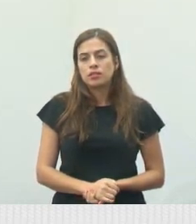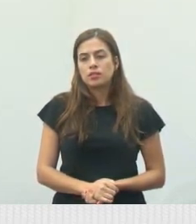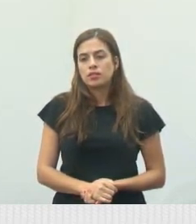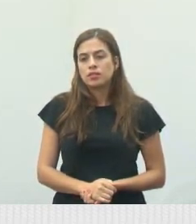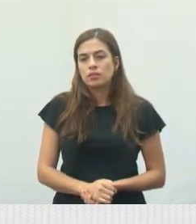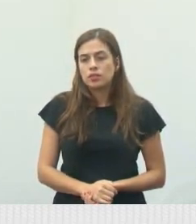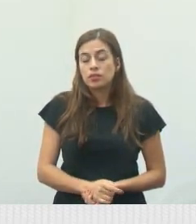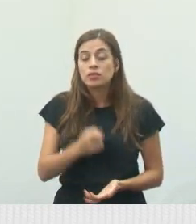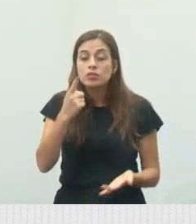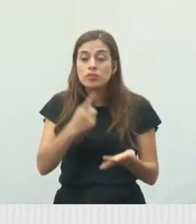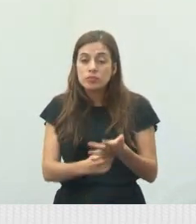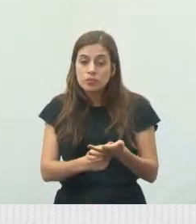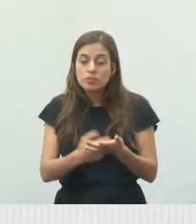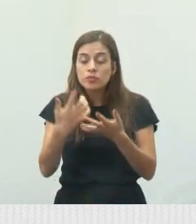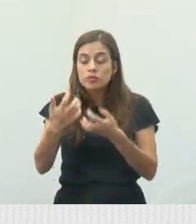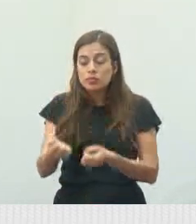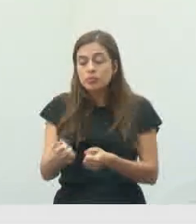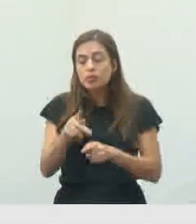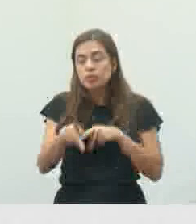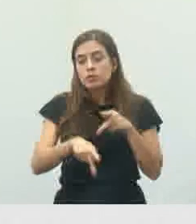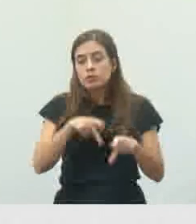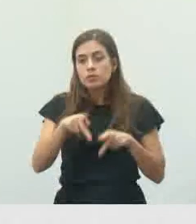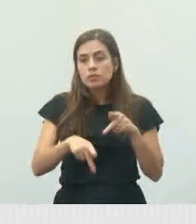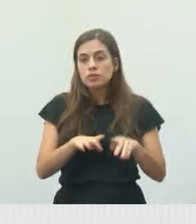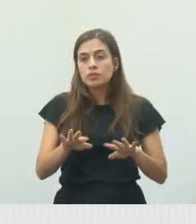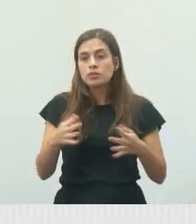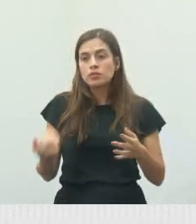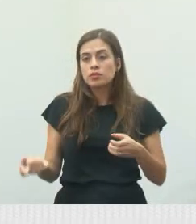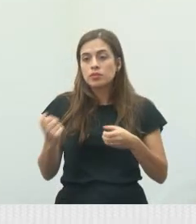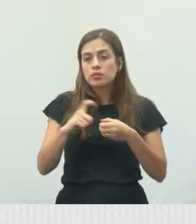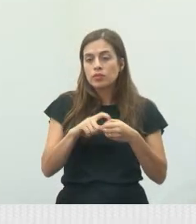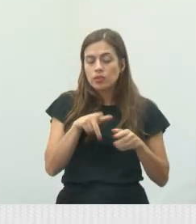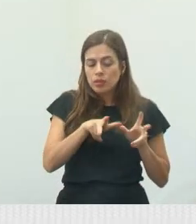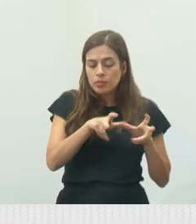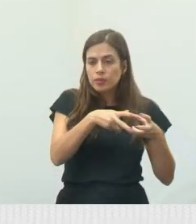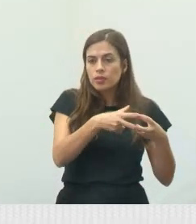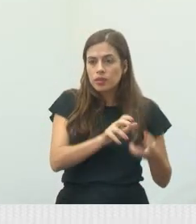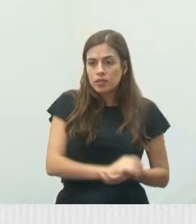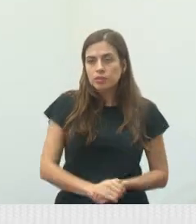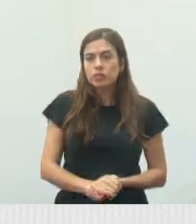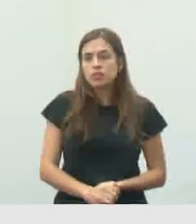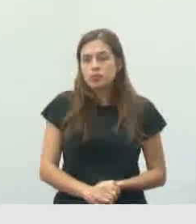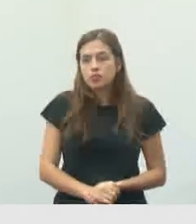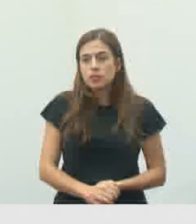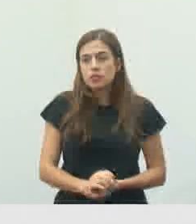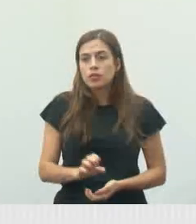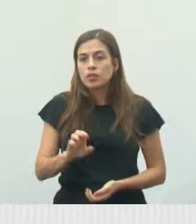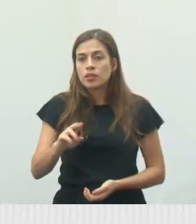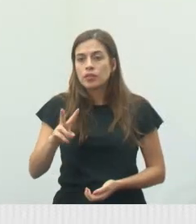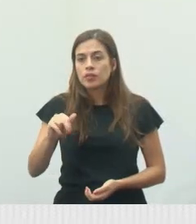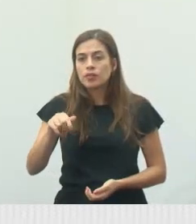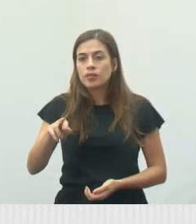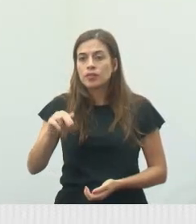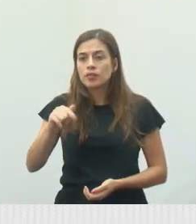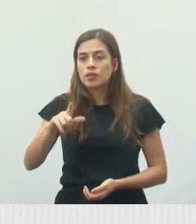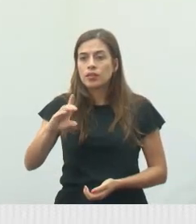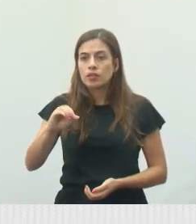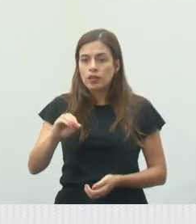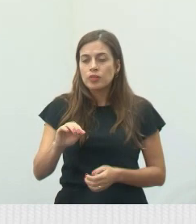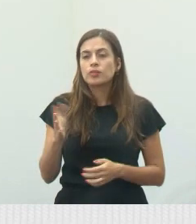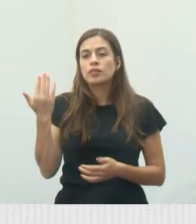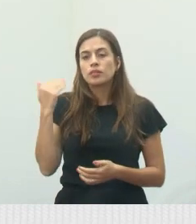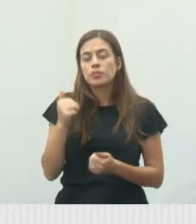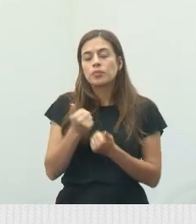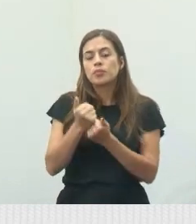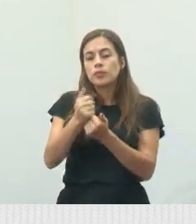Então, foi um compromisso que eu assumi com a população, quando eu retornei para essa casa. Olha o Everaldo lá, que foi subprefeito do Meia Lua.